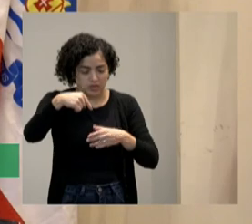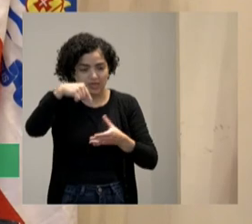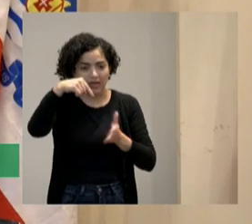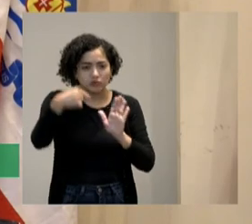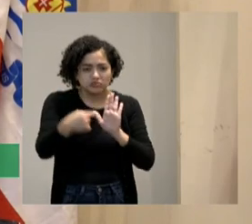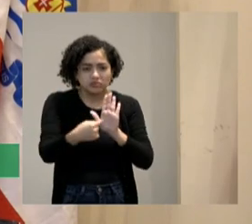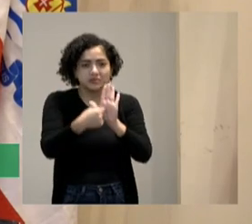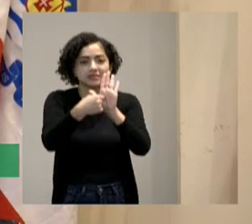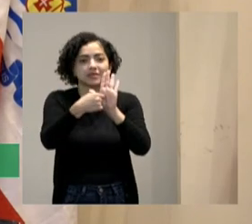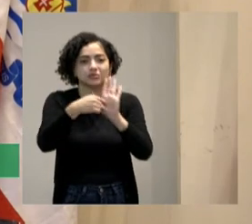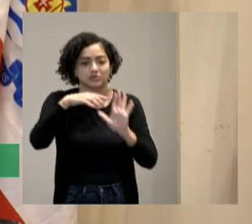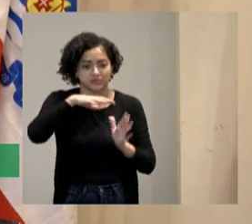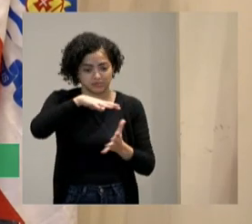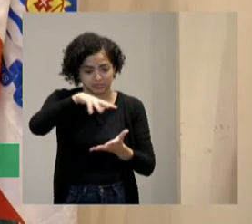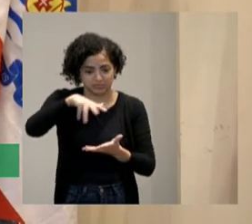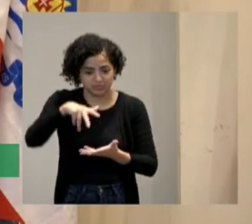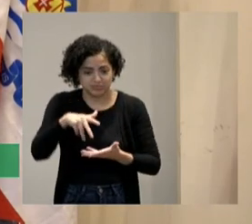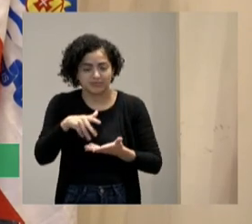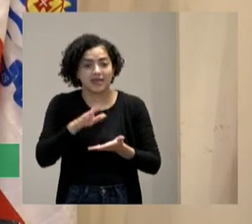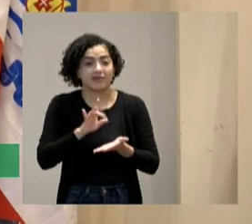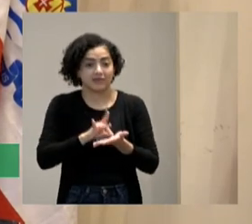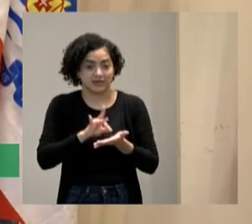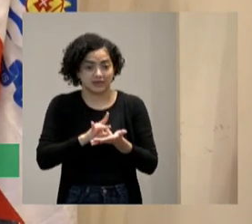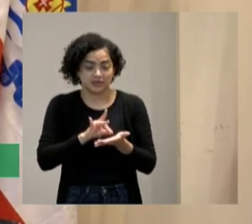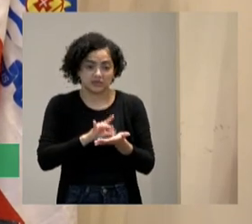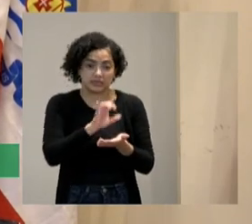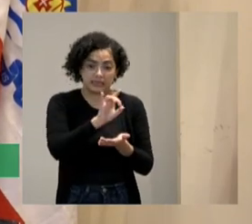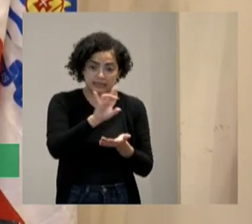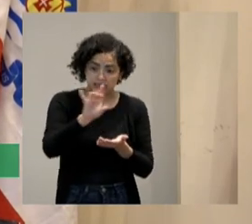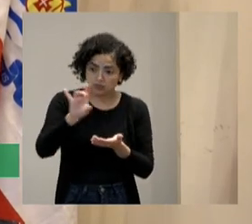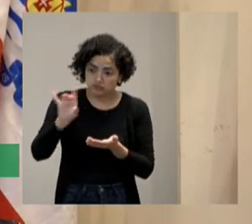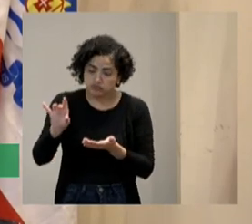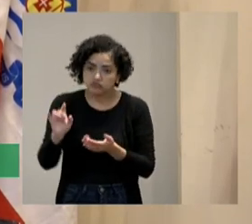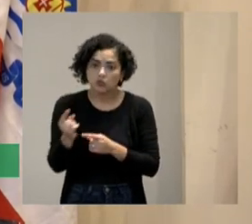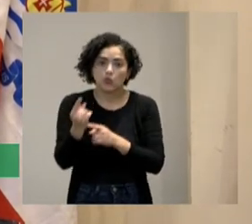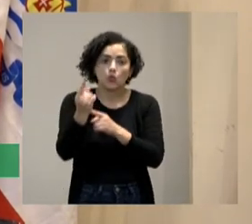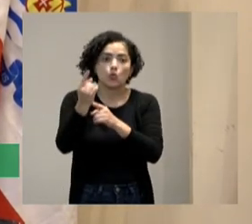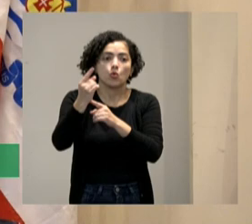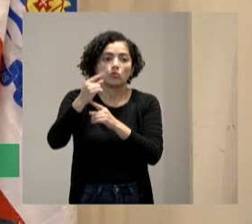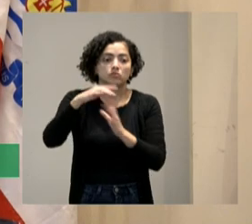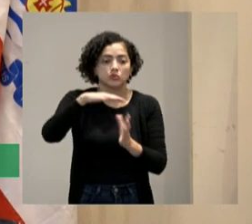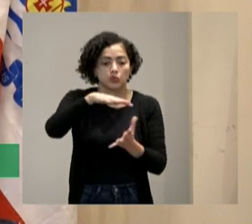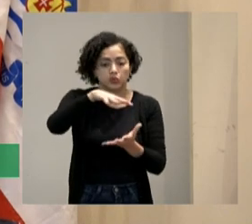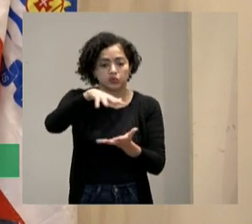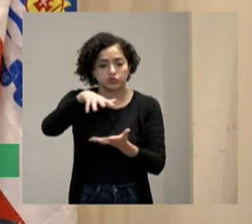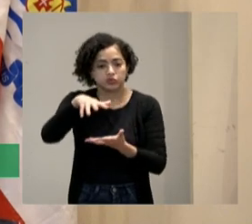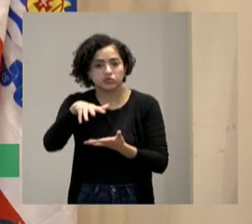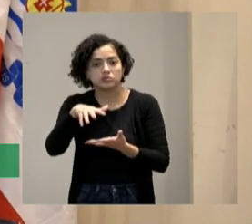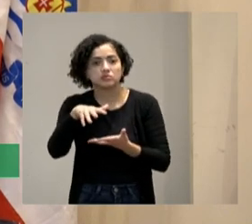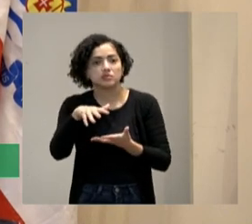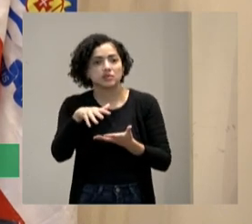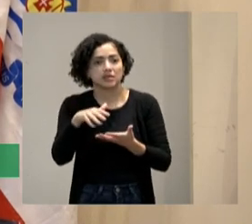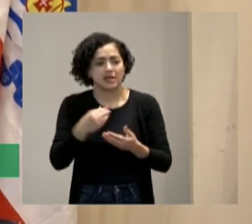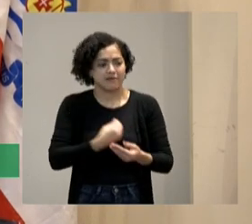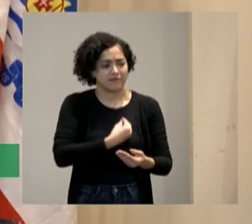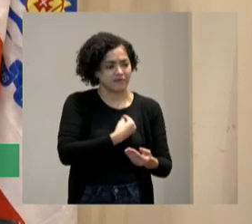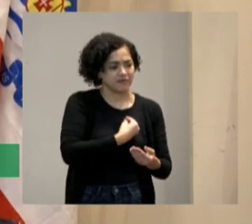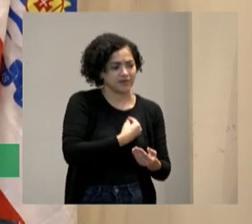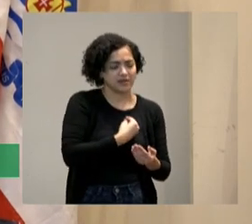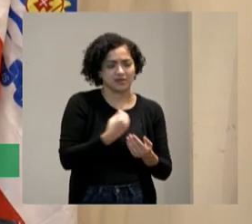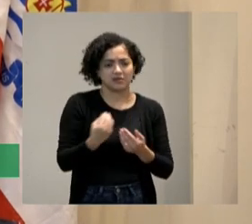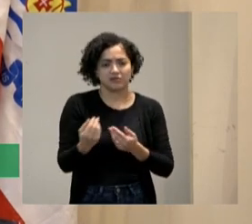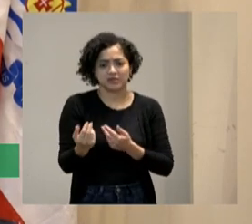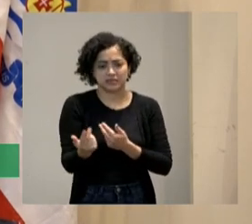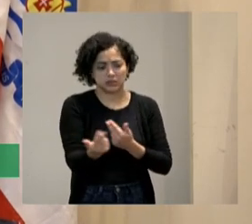é a maior verdade do mundo porque cada um de vocês cada um de nós nós somos um universo ninguém vive o que o outro vive nada,